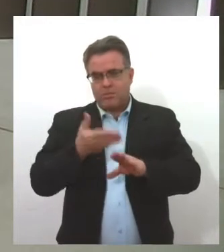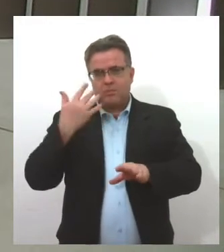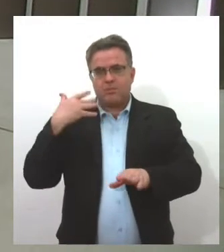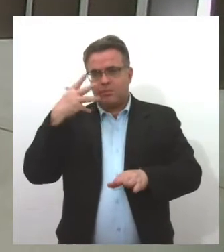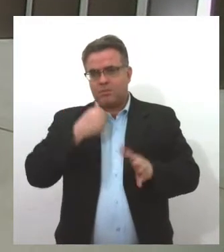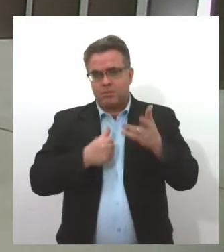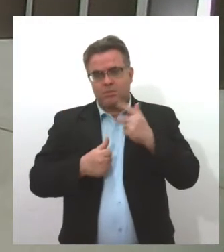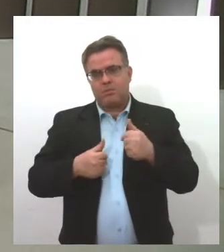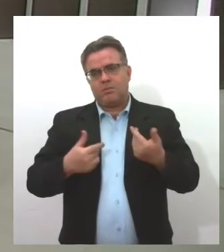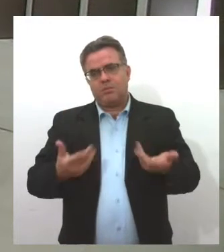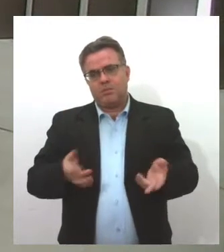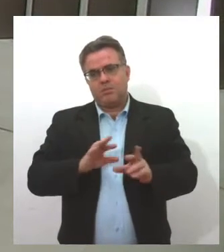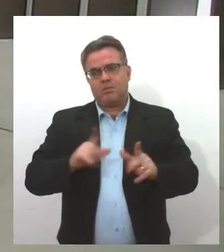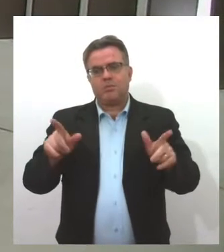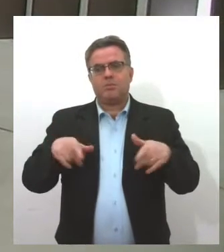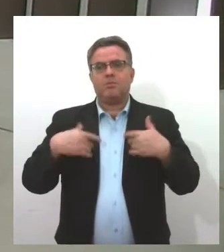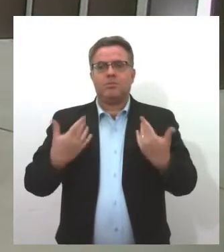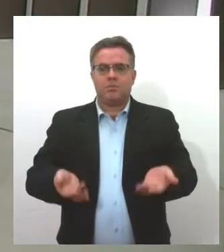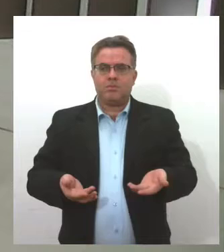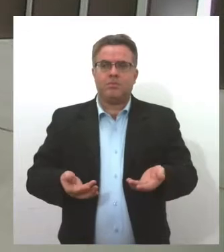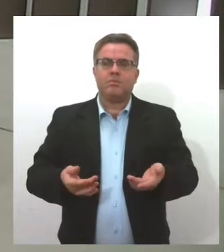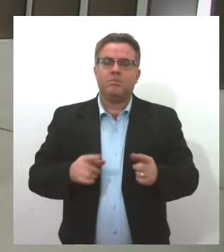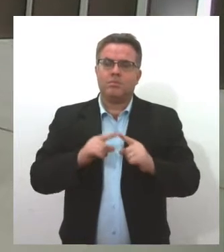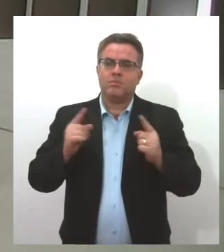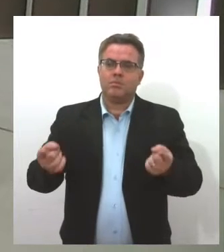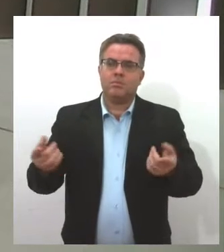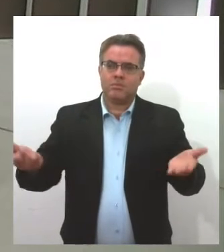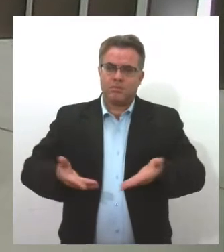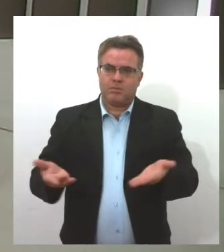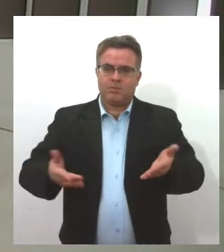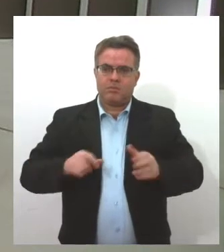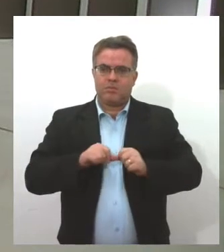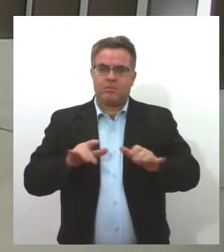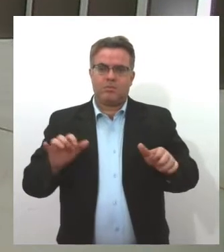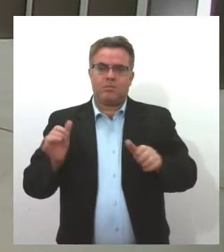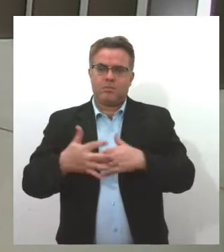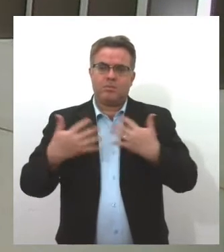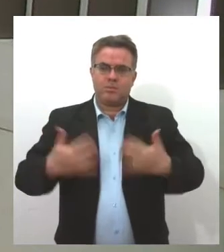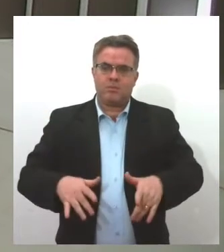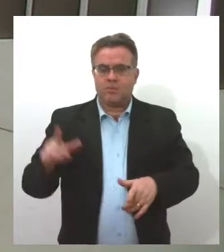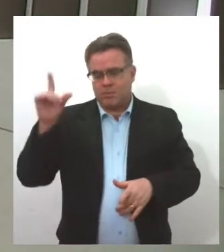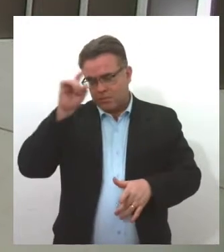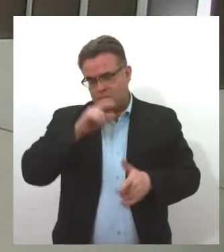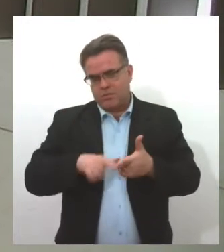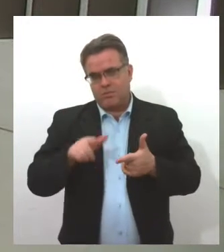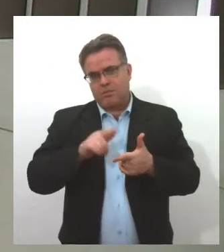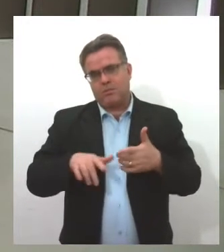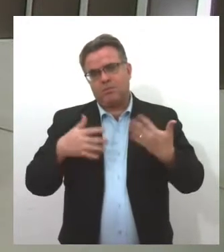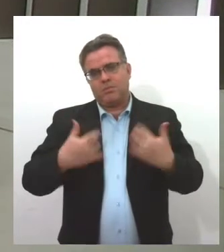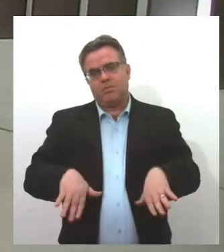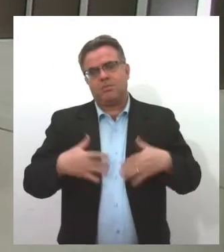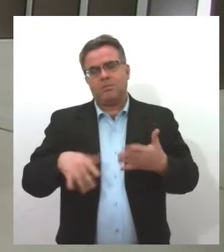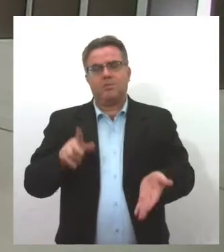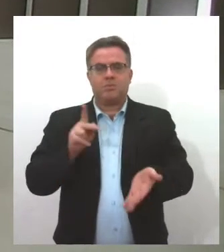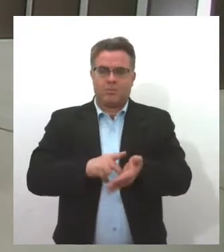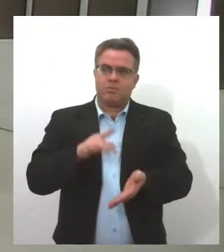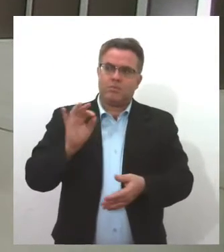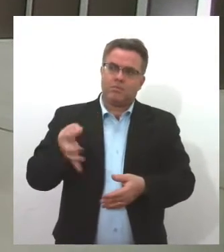fora do estado de Sergipe, mas com a pandemia veio um pouco de dificuldade, não isso, Lindolfo? É verdade.